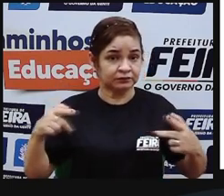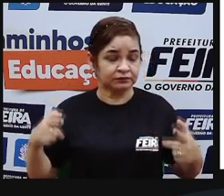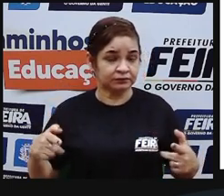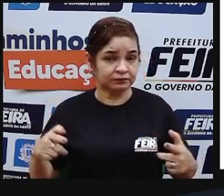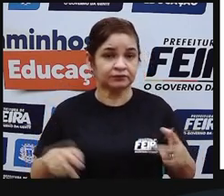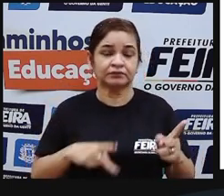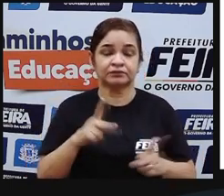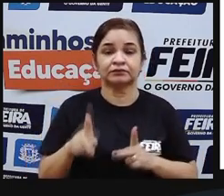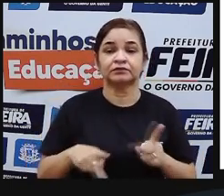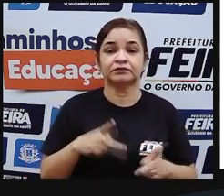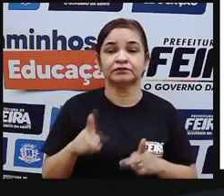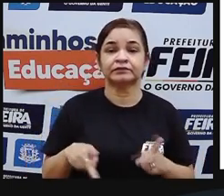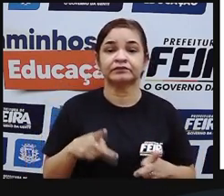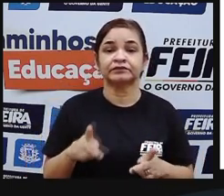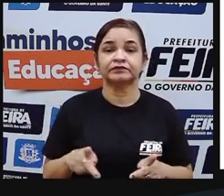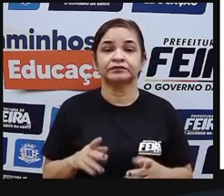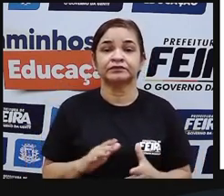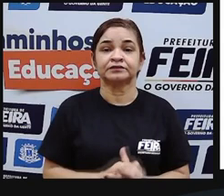de povos.